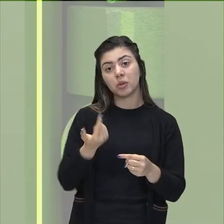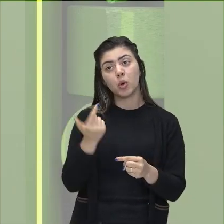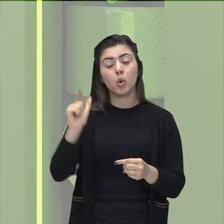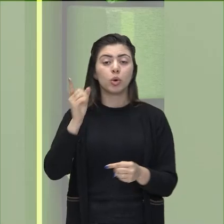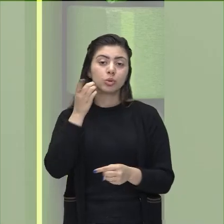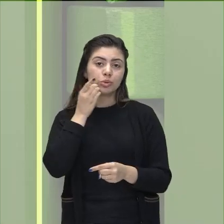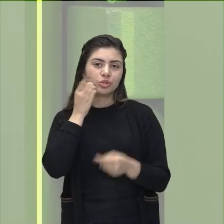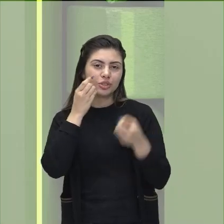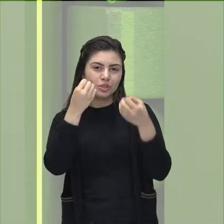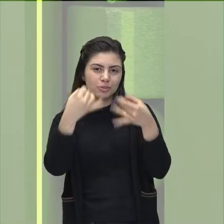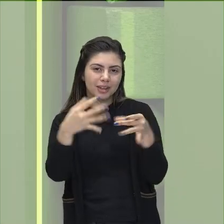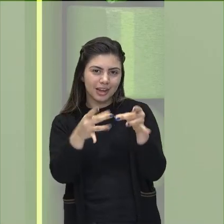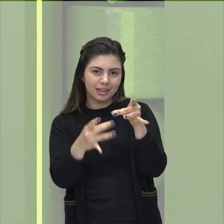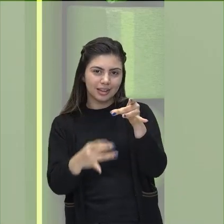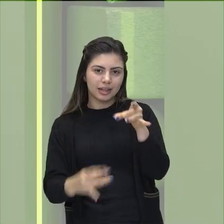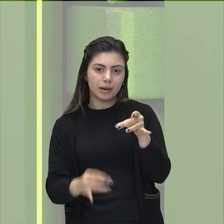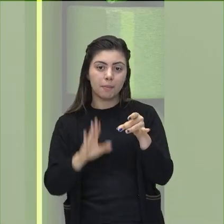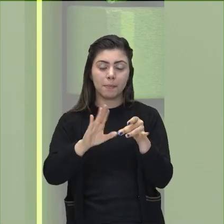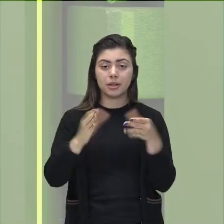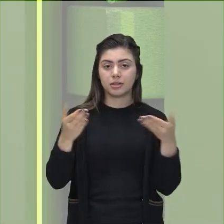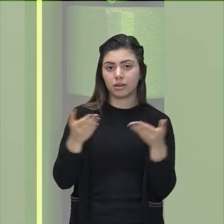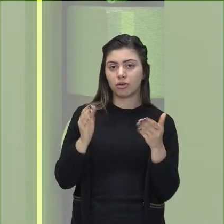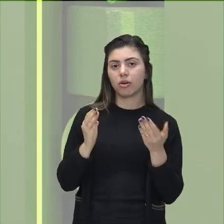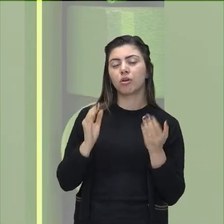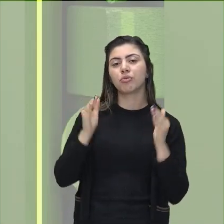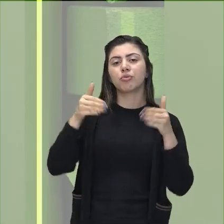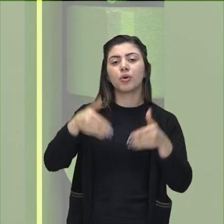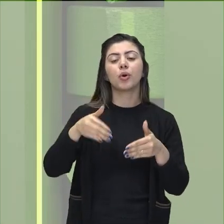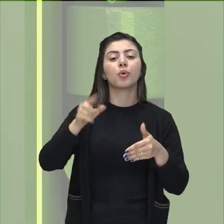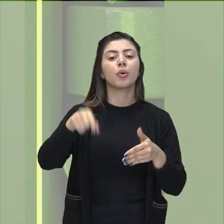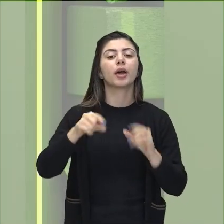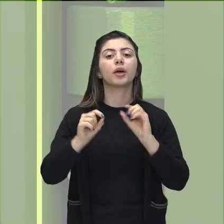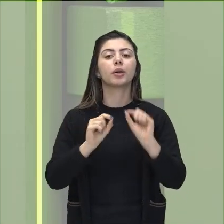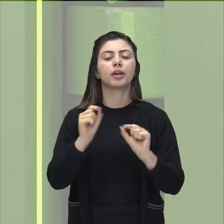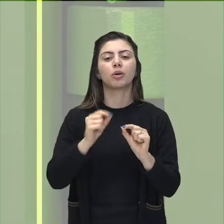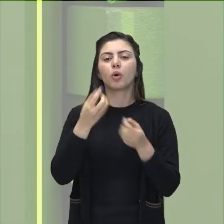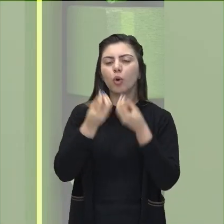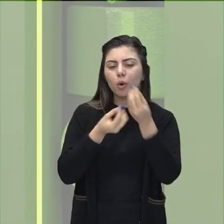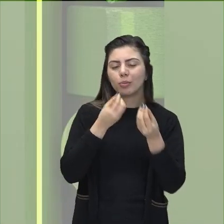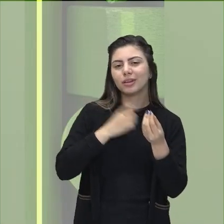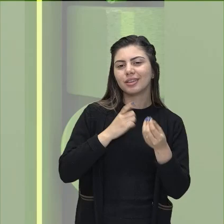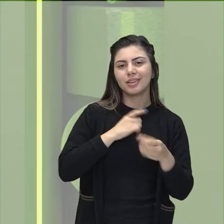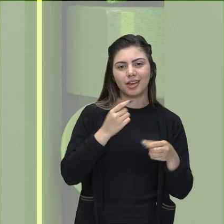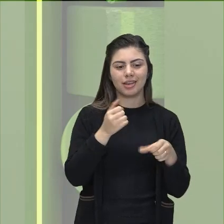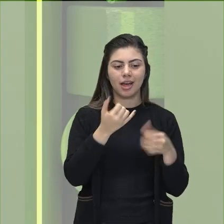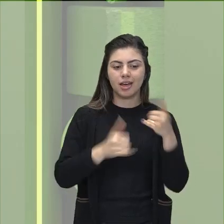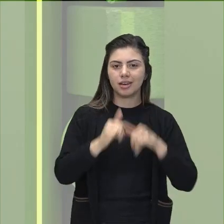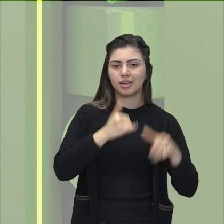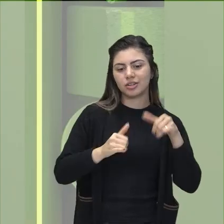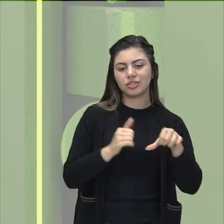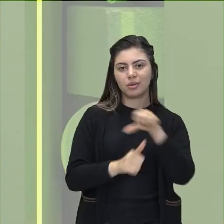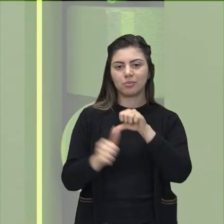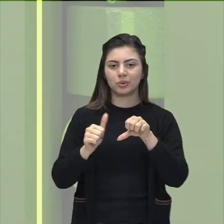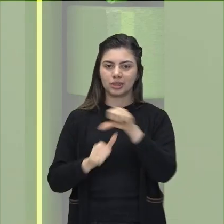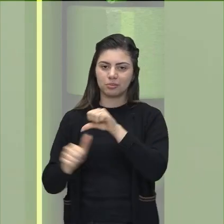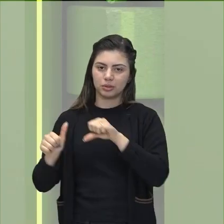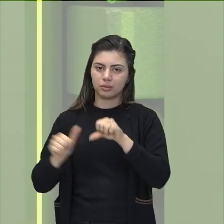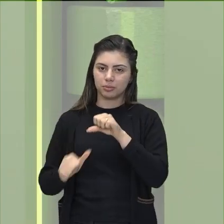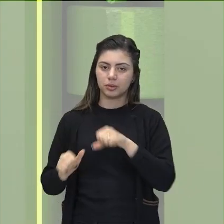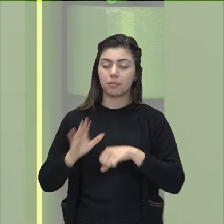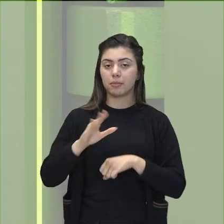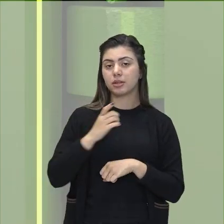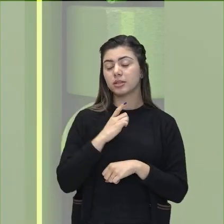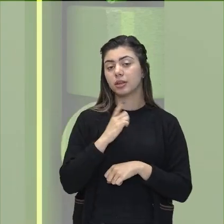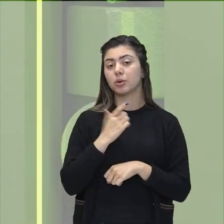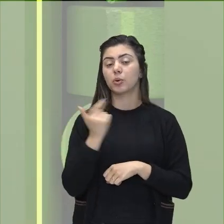nós vamos comentar. Mas agora o que eu quero que você entenda é essa transformação de energia, tá? E um outro detalhe